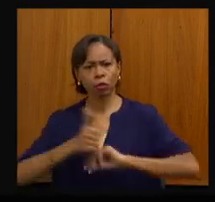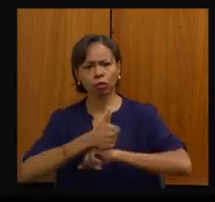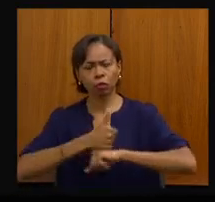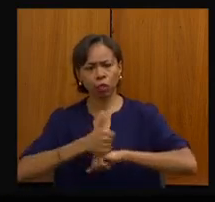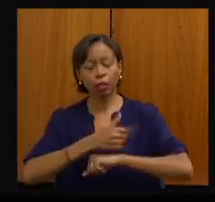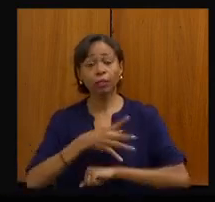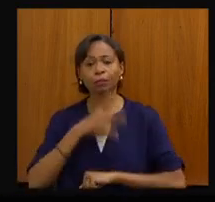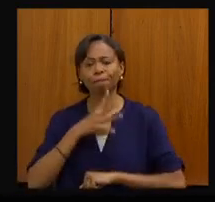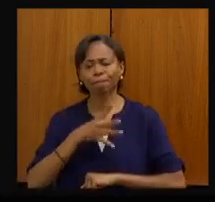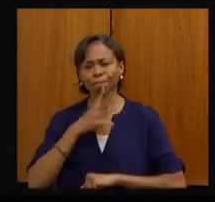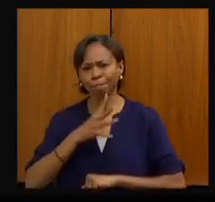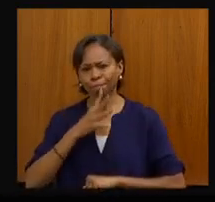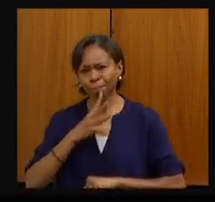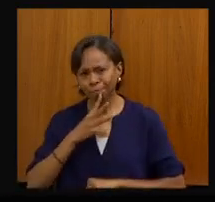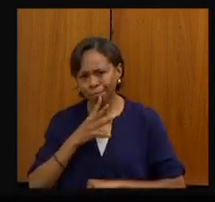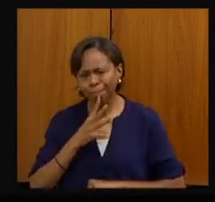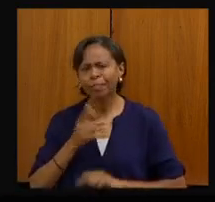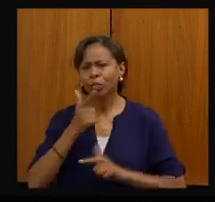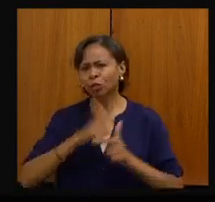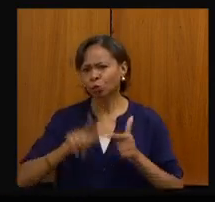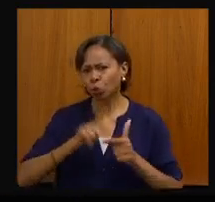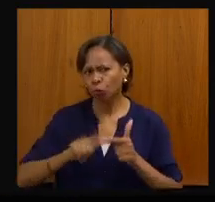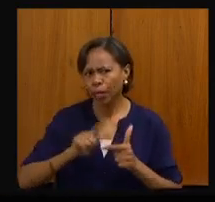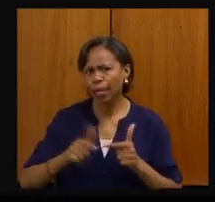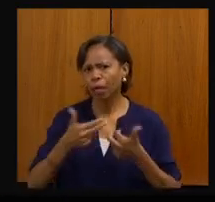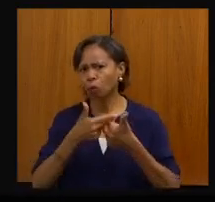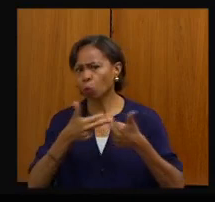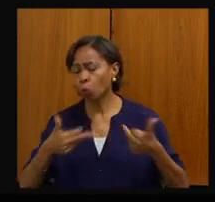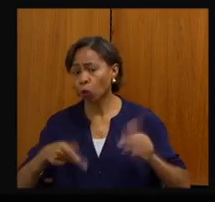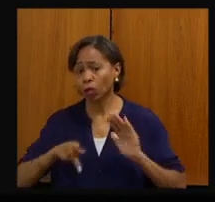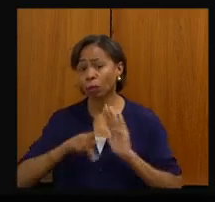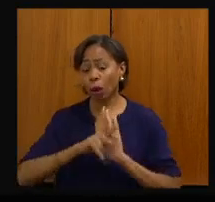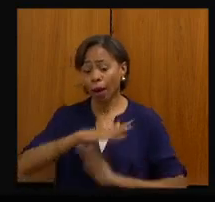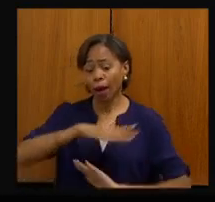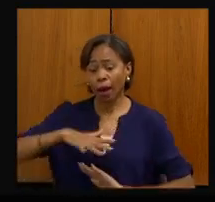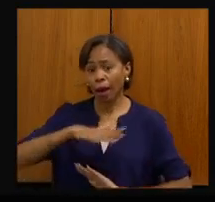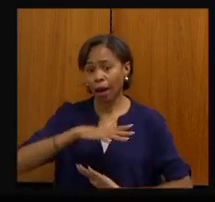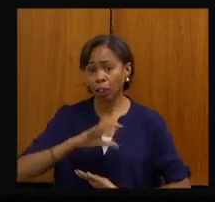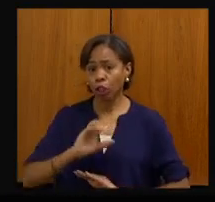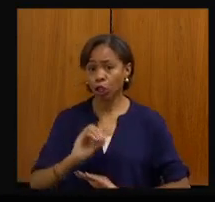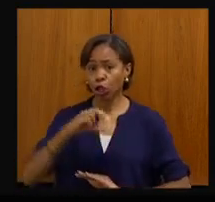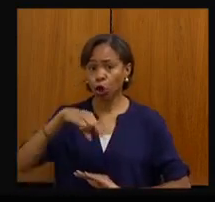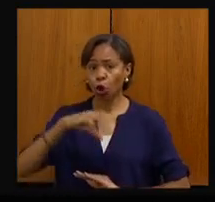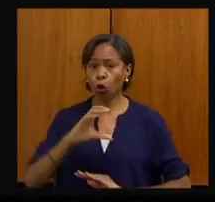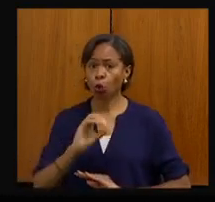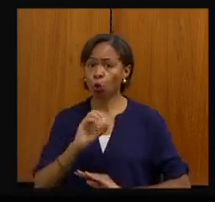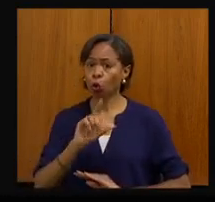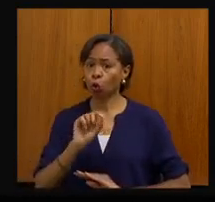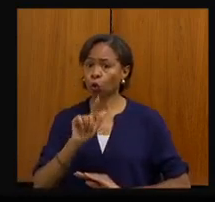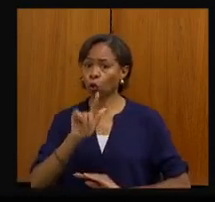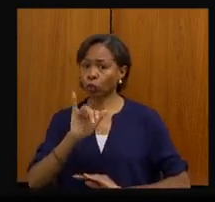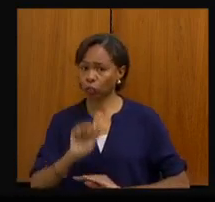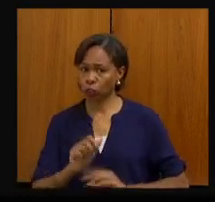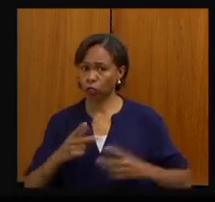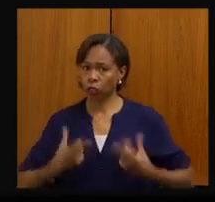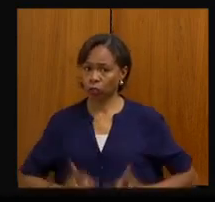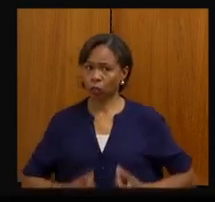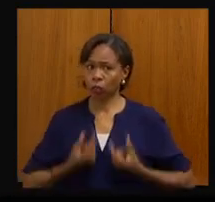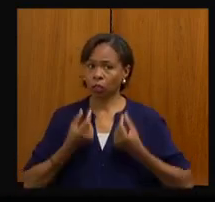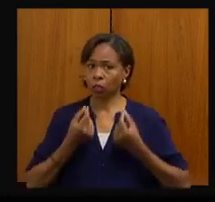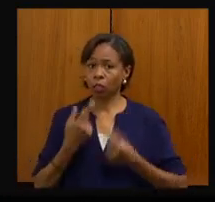efetivamente as questões de oncologia. e tanto é, os seus projetos são todos aprovados por